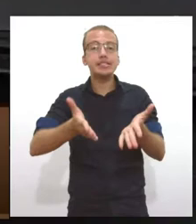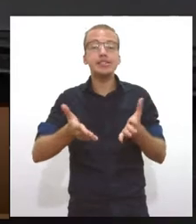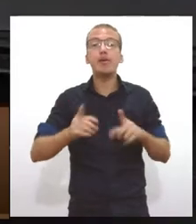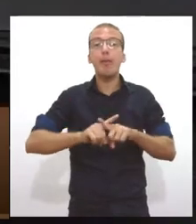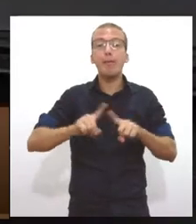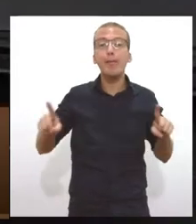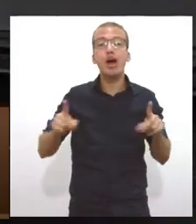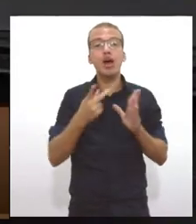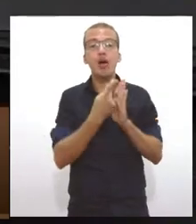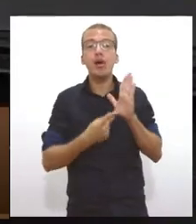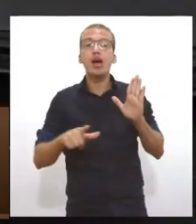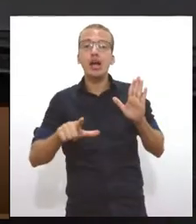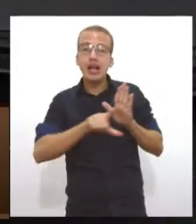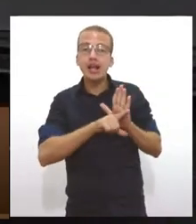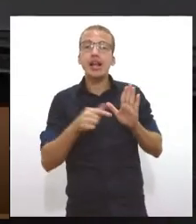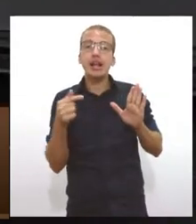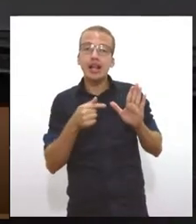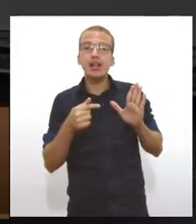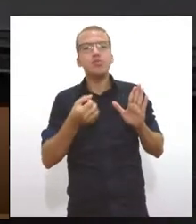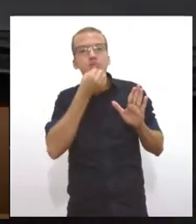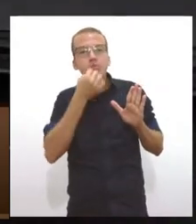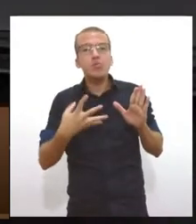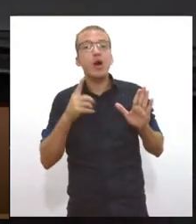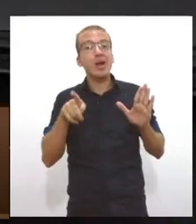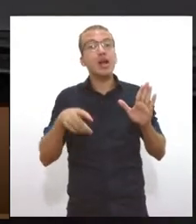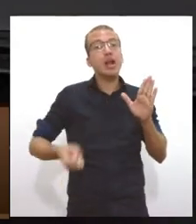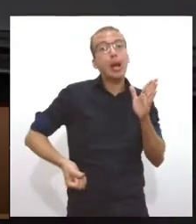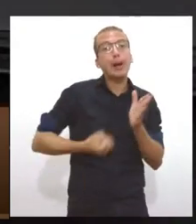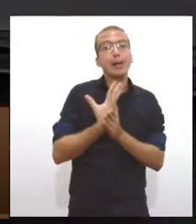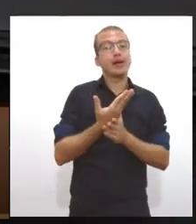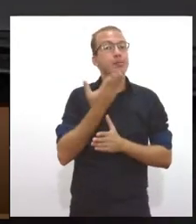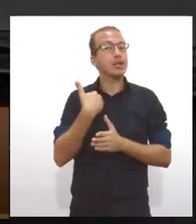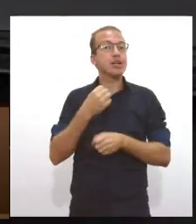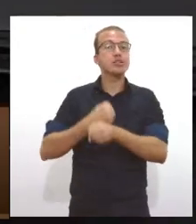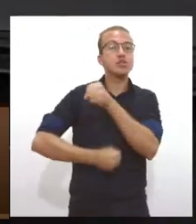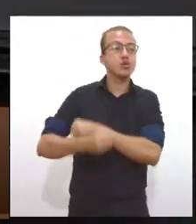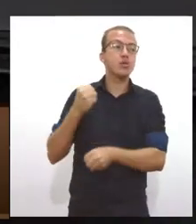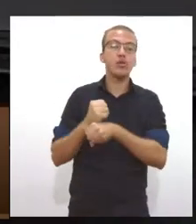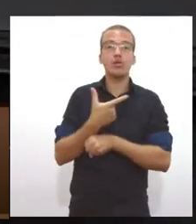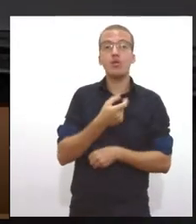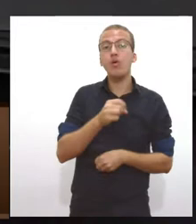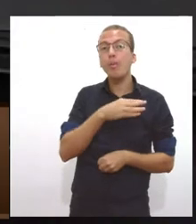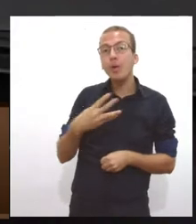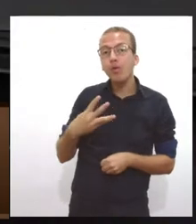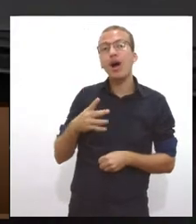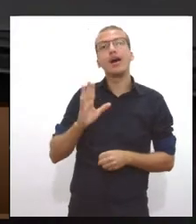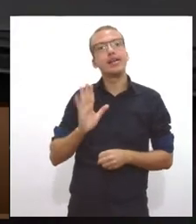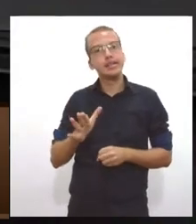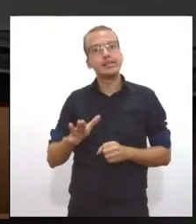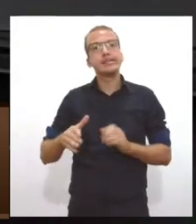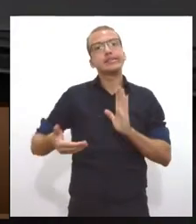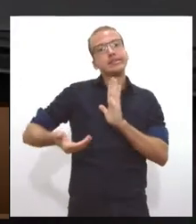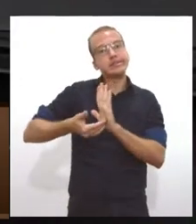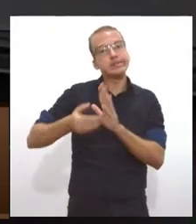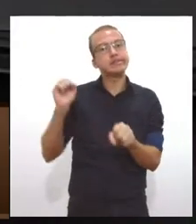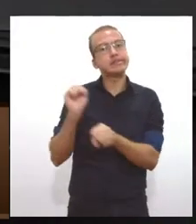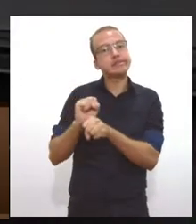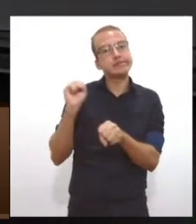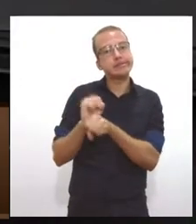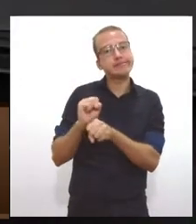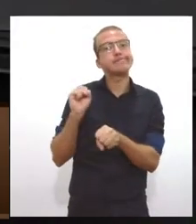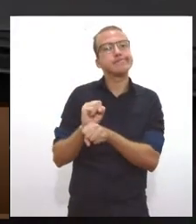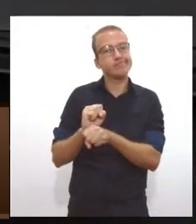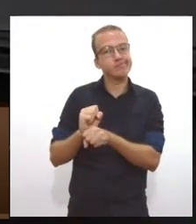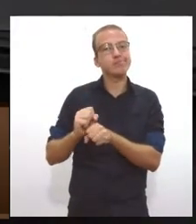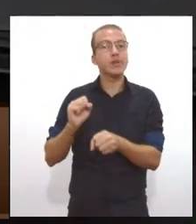interessante porque ele foi criado em 2004. Então, você vê aí há quanto tempo ele está na Câmara, né? E dentro desse período todo em que houve a